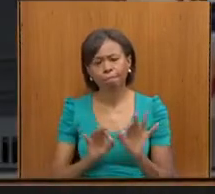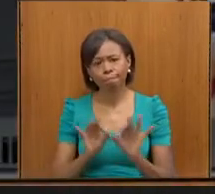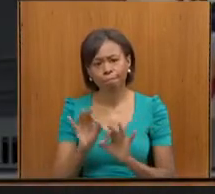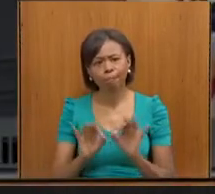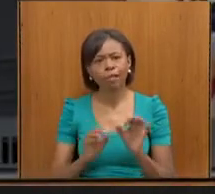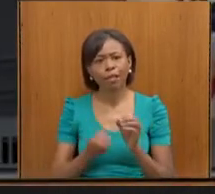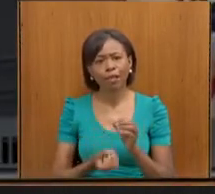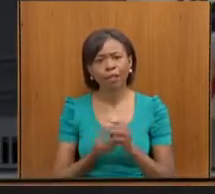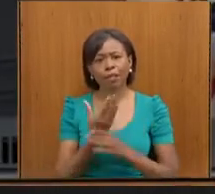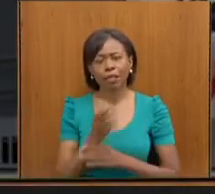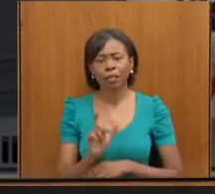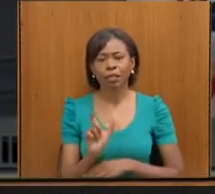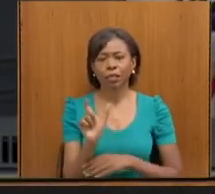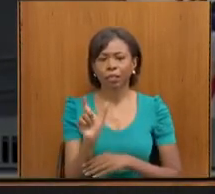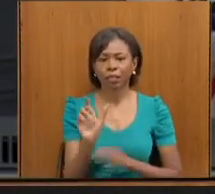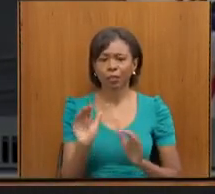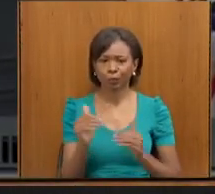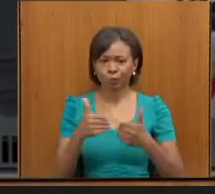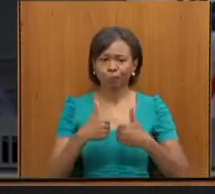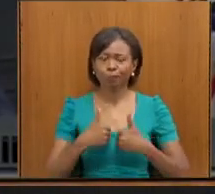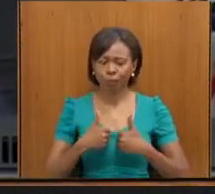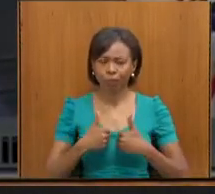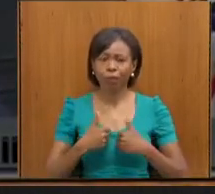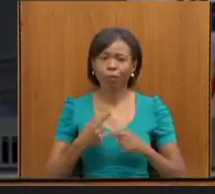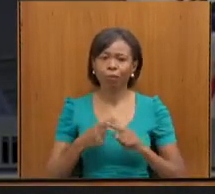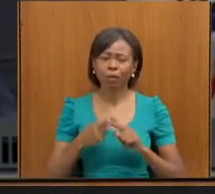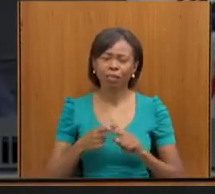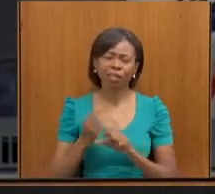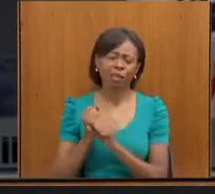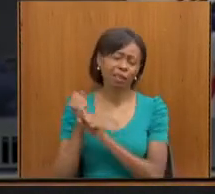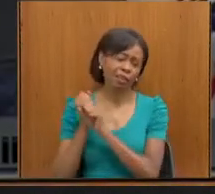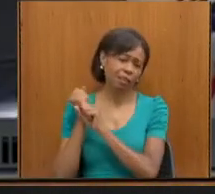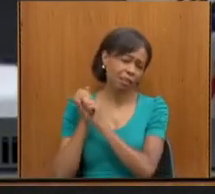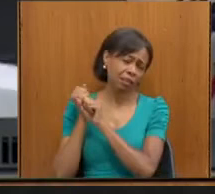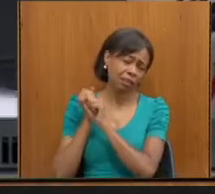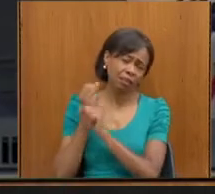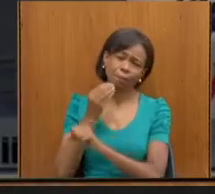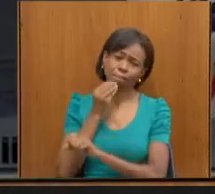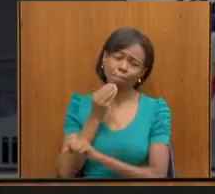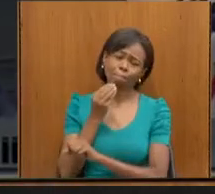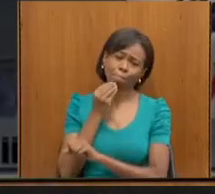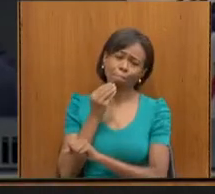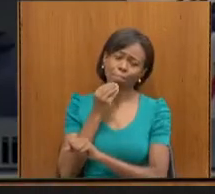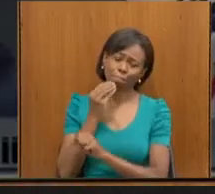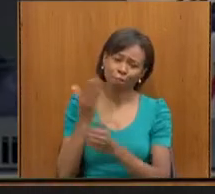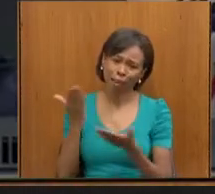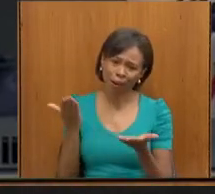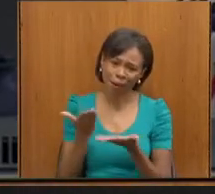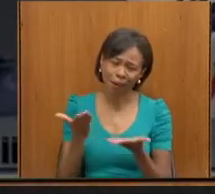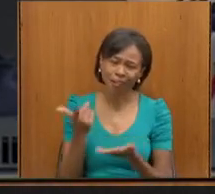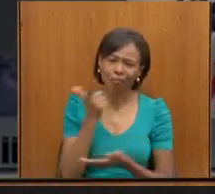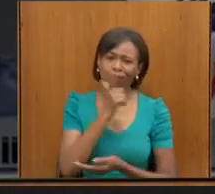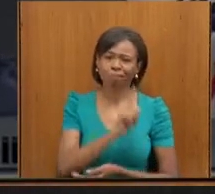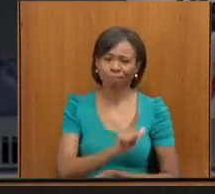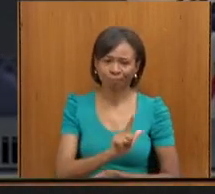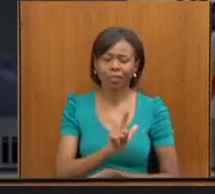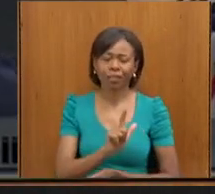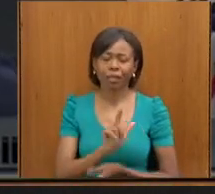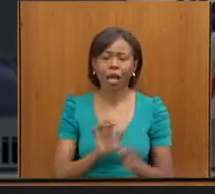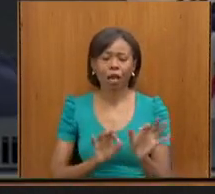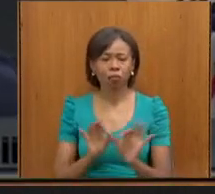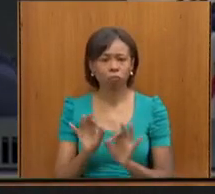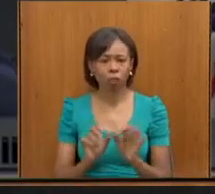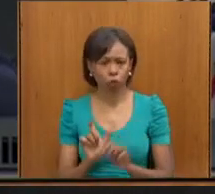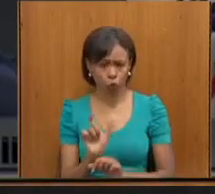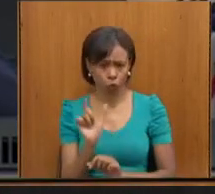expectativa e de demanda das pessoas com autismo. E essa construção, ela